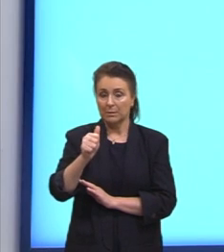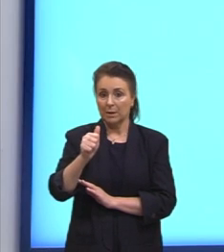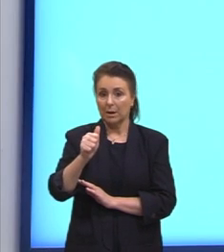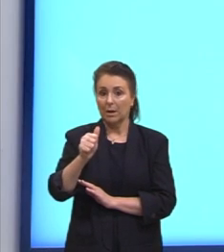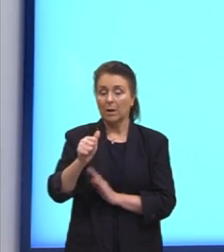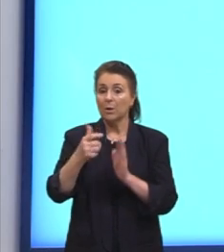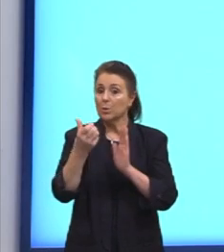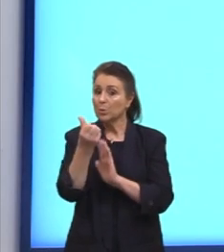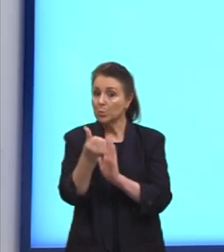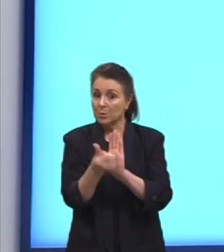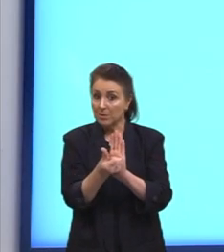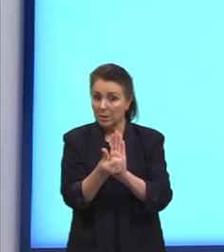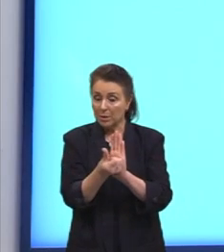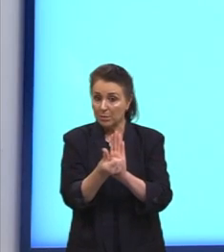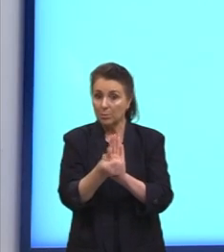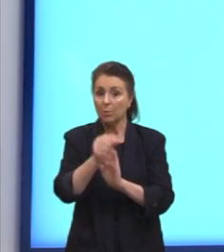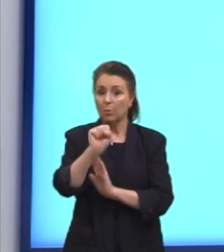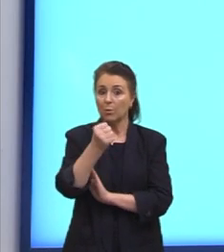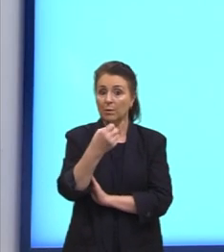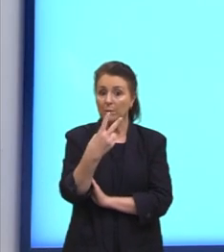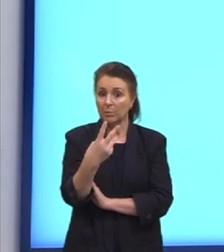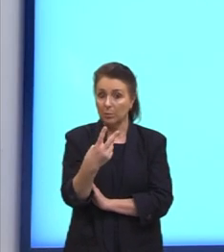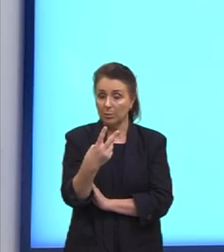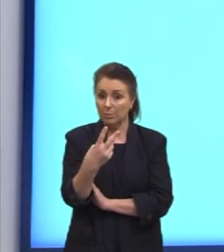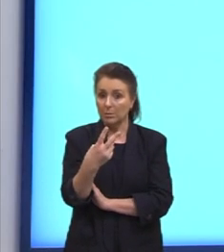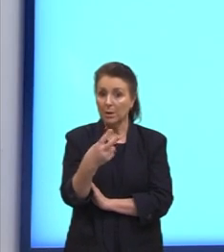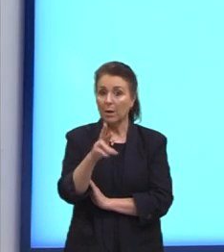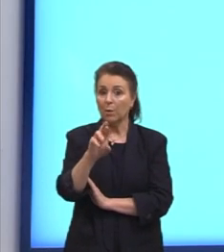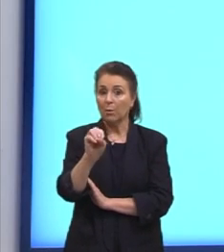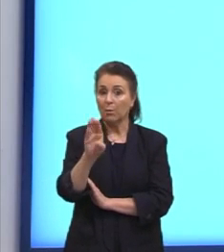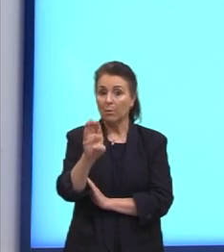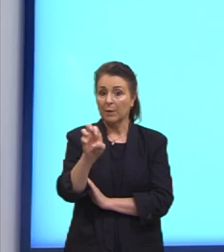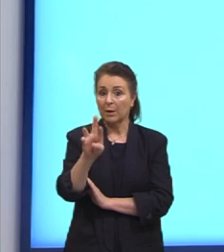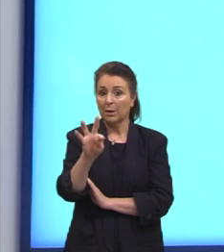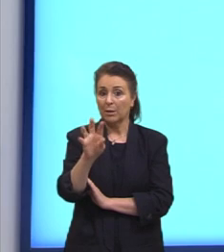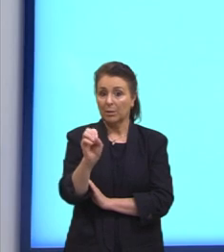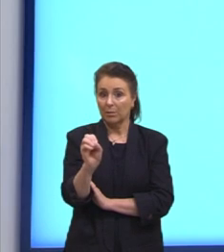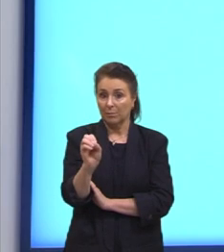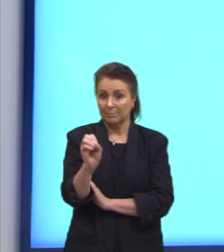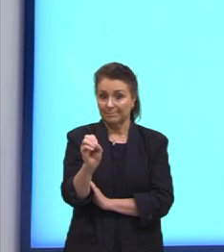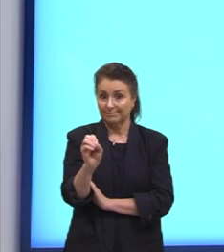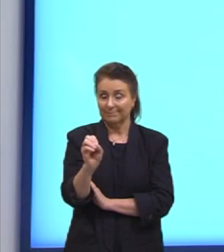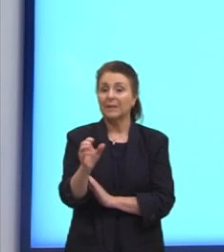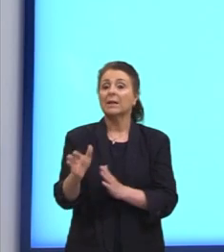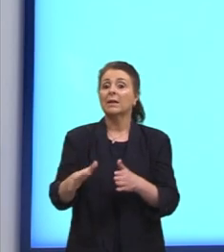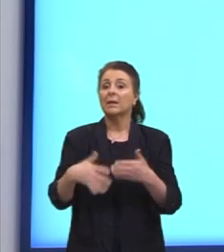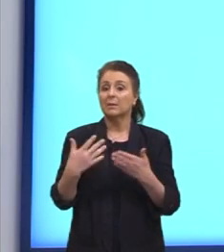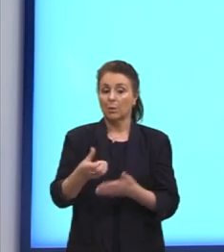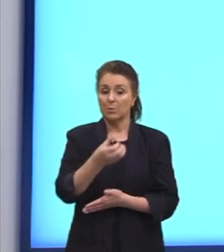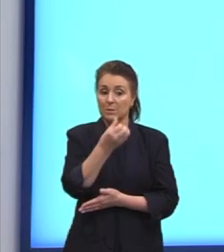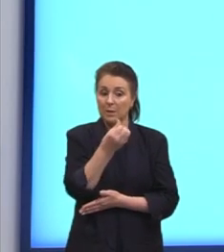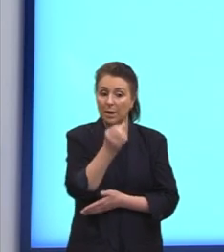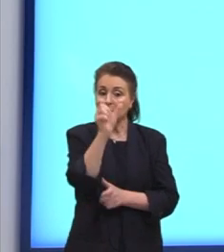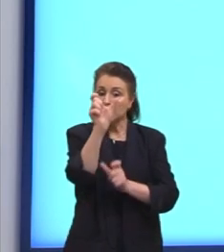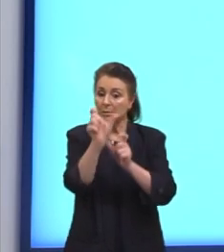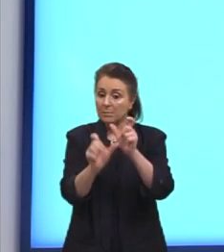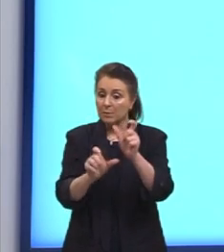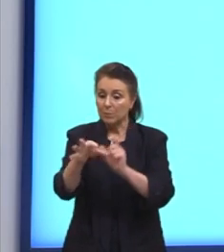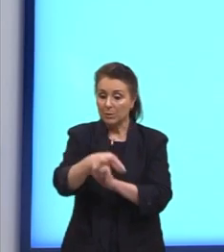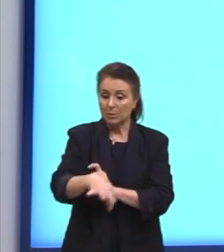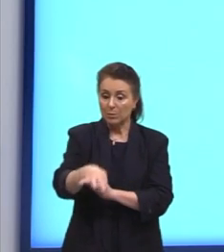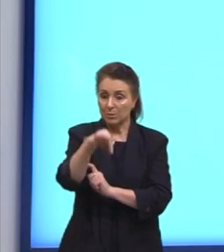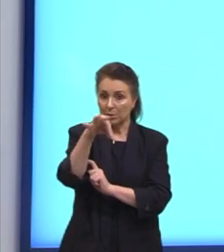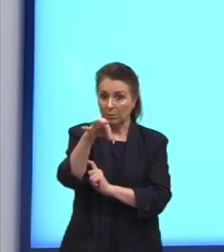sorteado, 82 anos, é o Roberto. Então, nós temos ali já seis pessoas sorteadas.